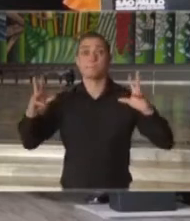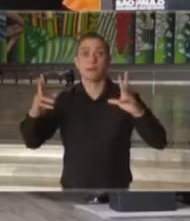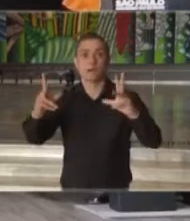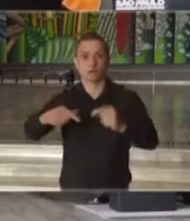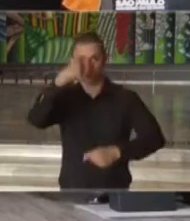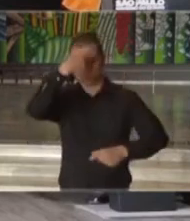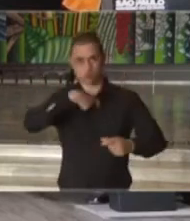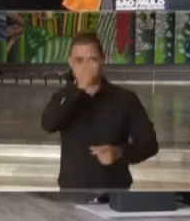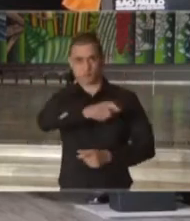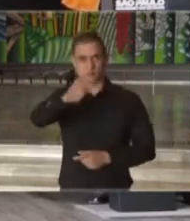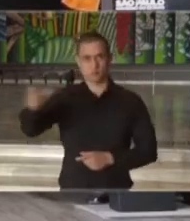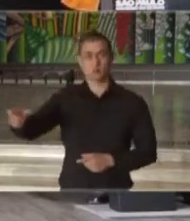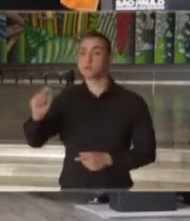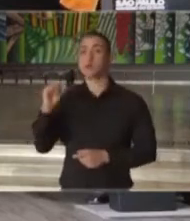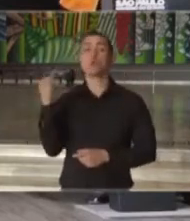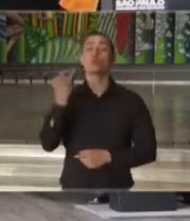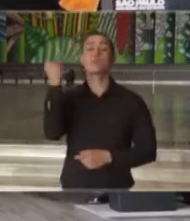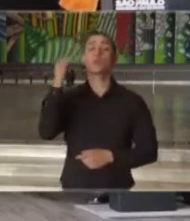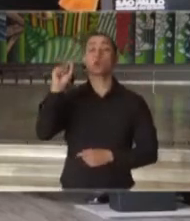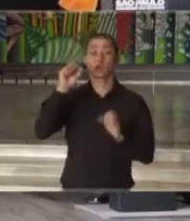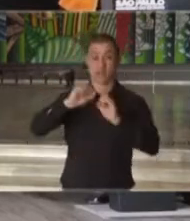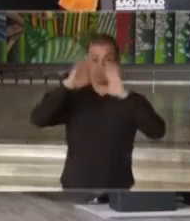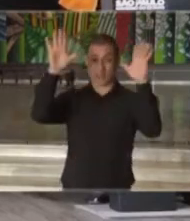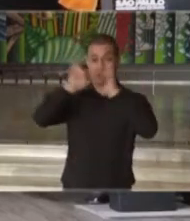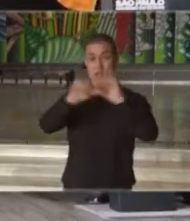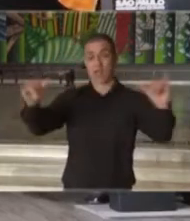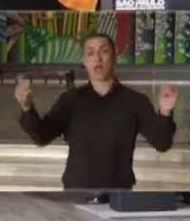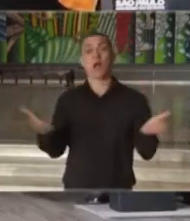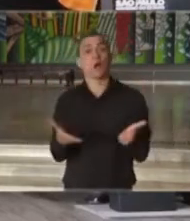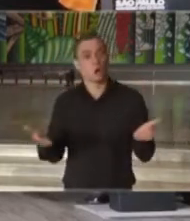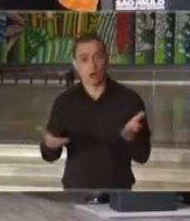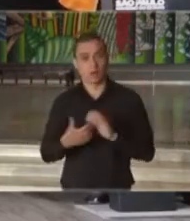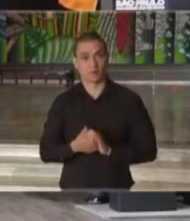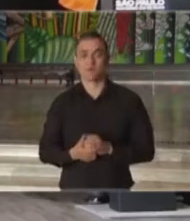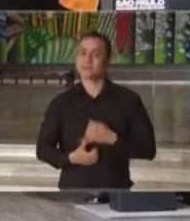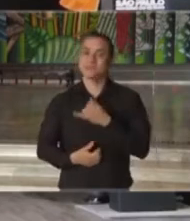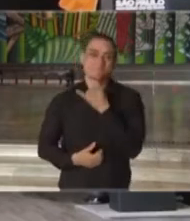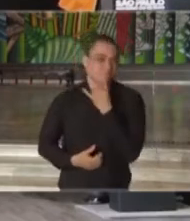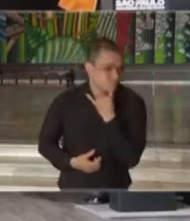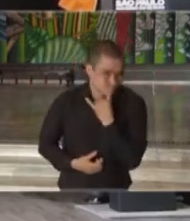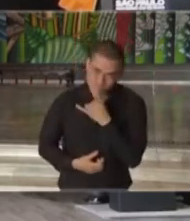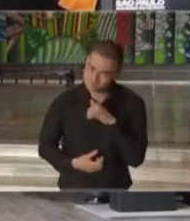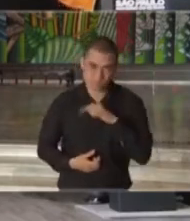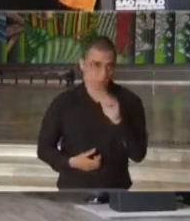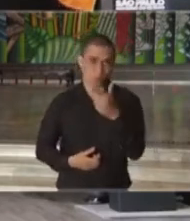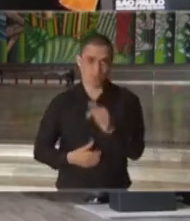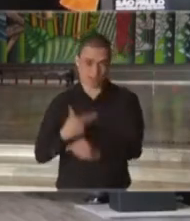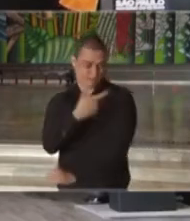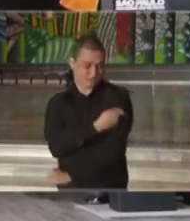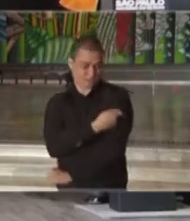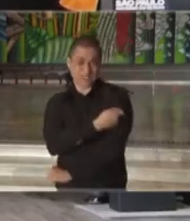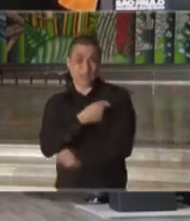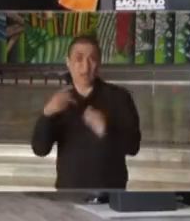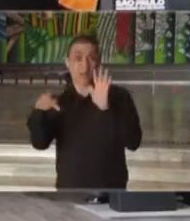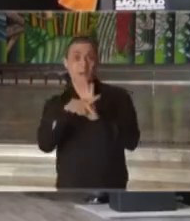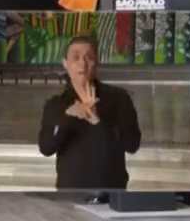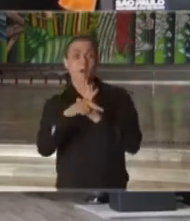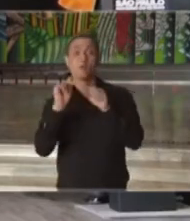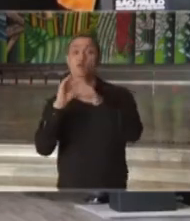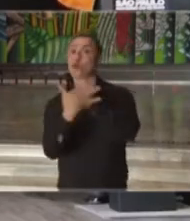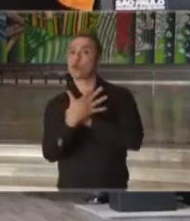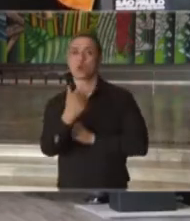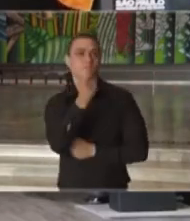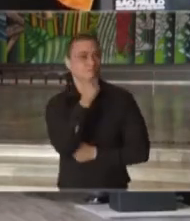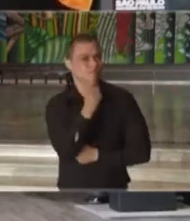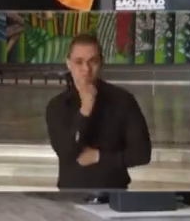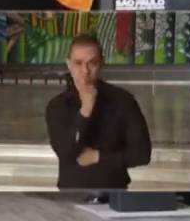cidadãos. E o que é importante deixarmos claro? Infelizmente, nós não temos uma vacina contra o coronavírus. A